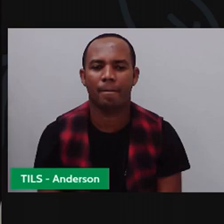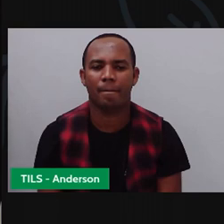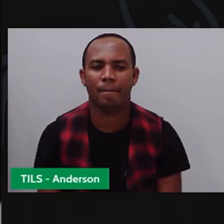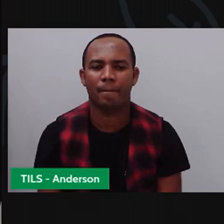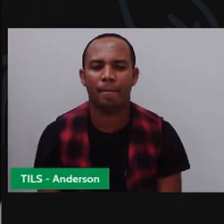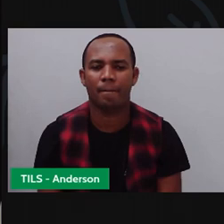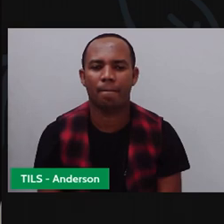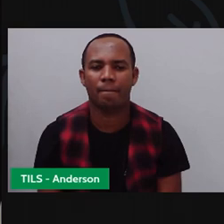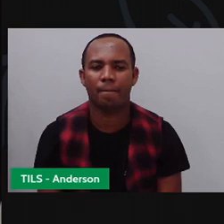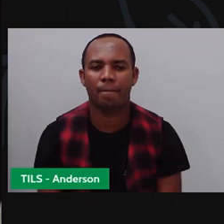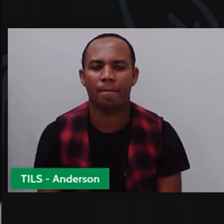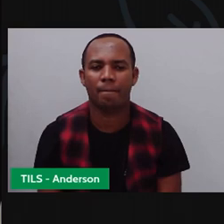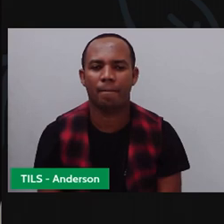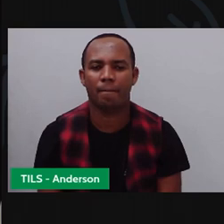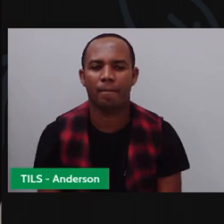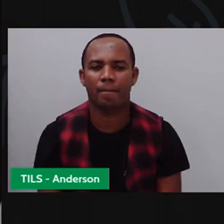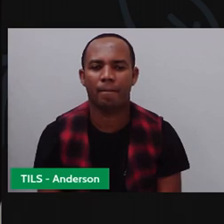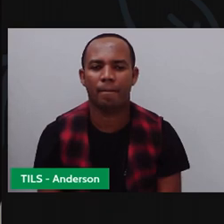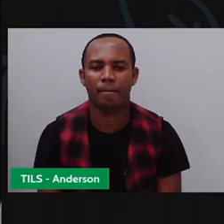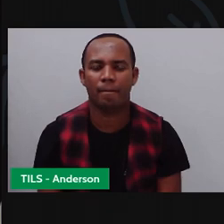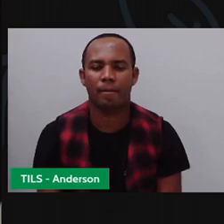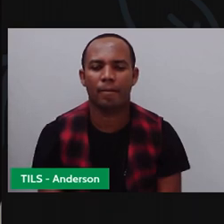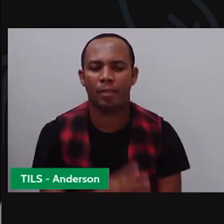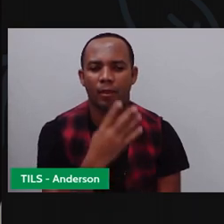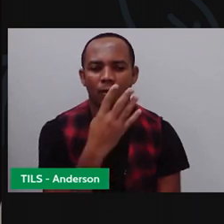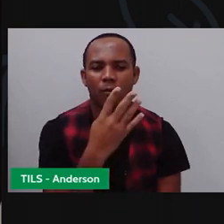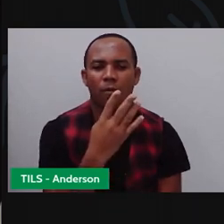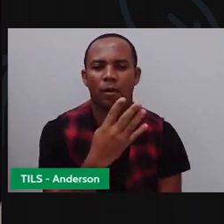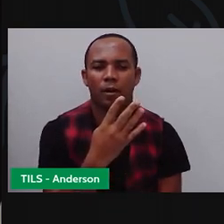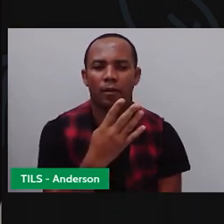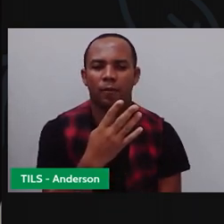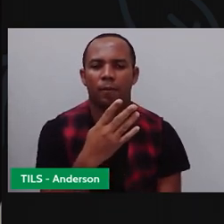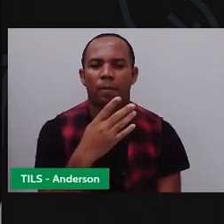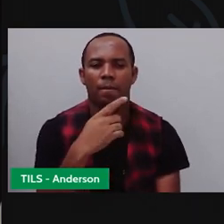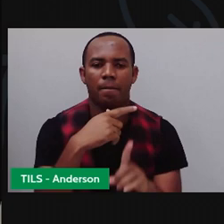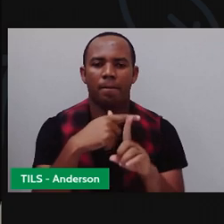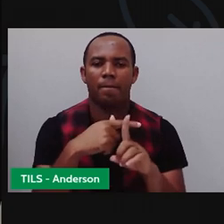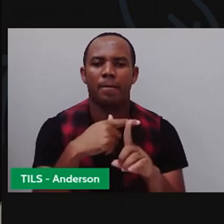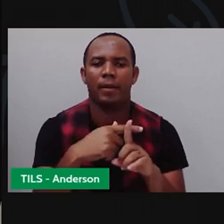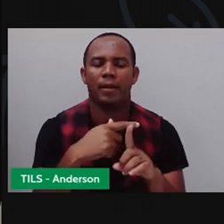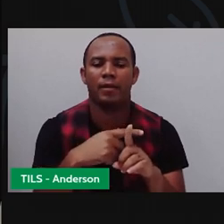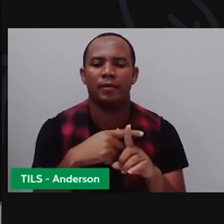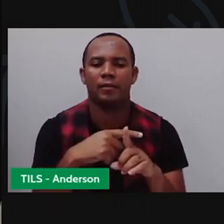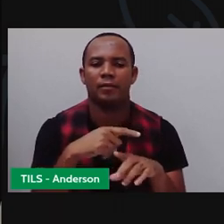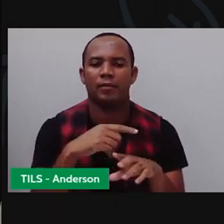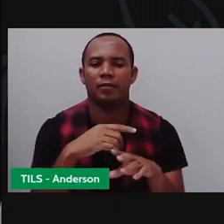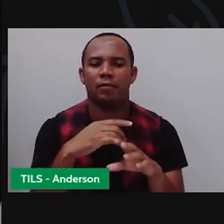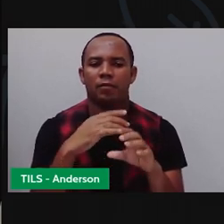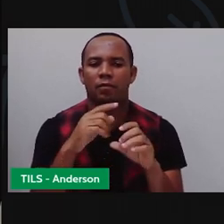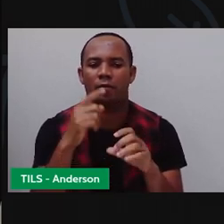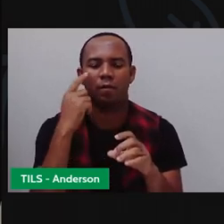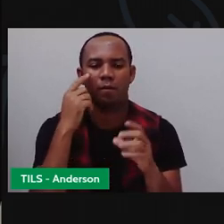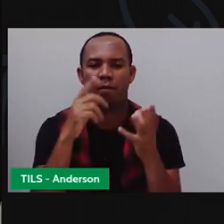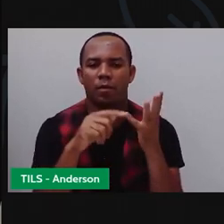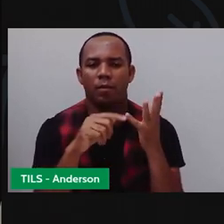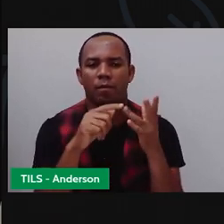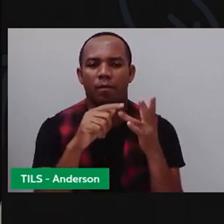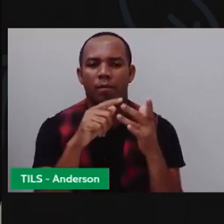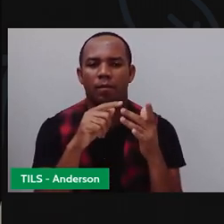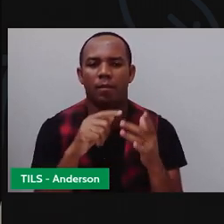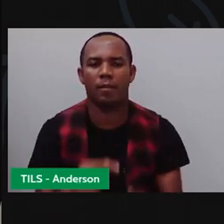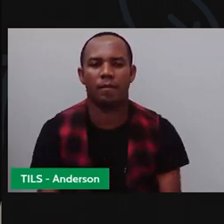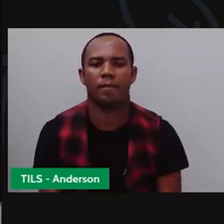eu vou até o quê? Oito. Ah, Pró, e agora tá começando a ficar difícil. Eu não vou conseguir fazer. Gente, os quadrinhos estão aqui. É só começar a contar.